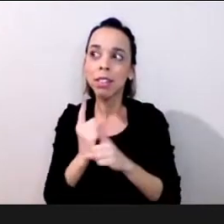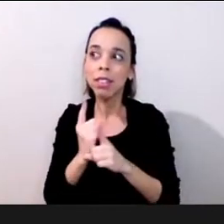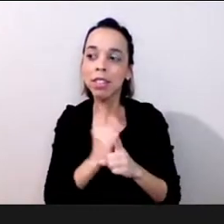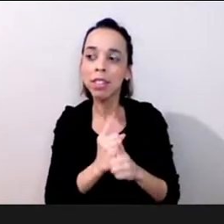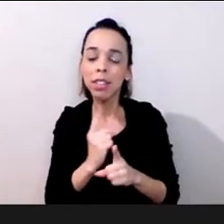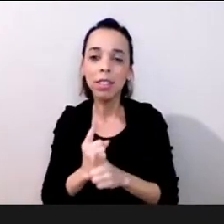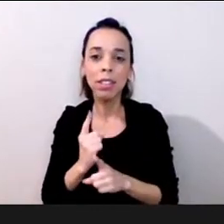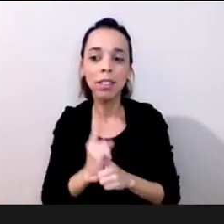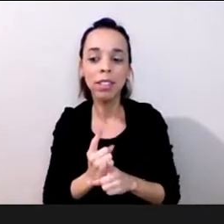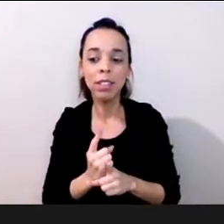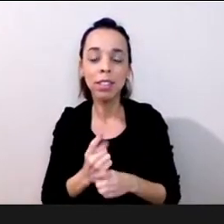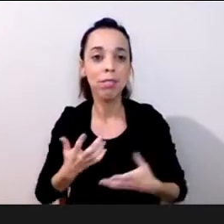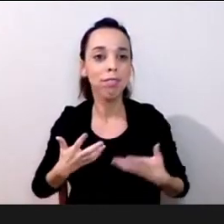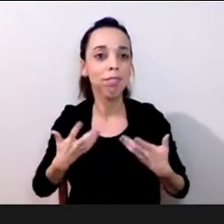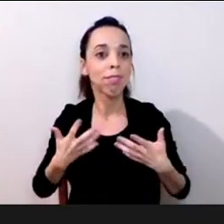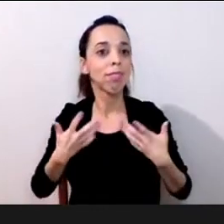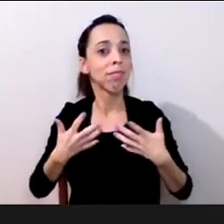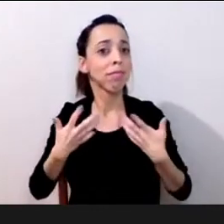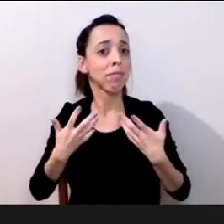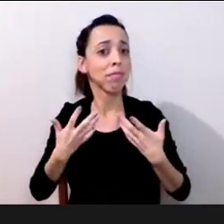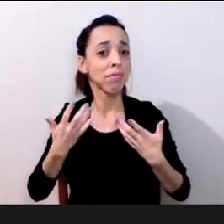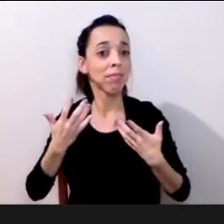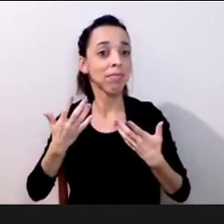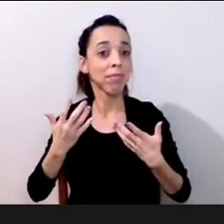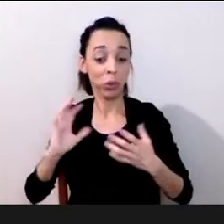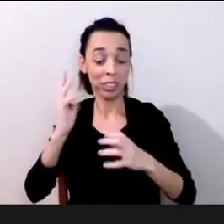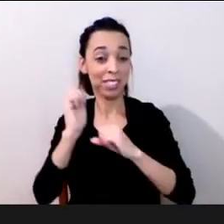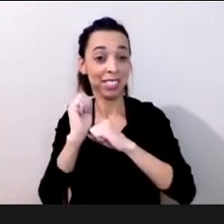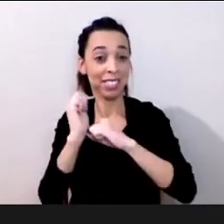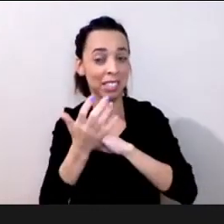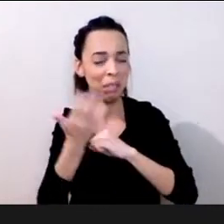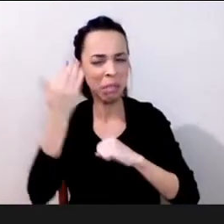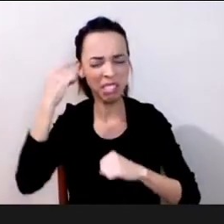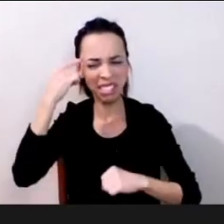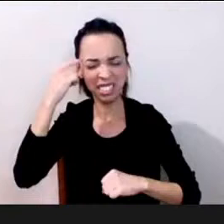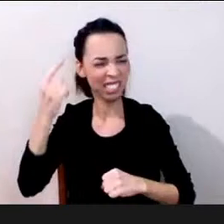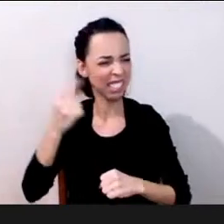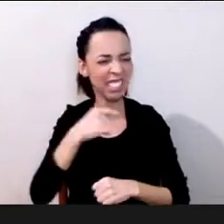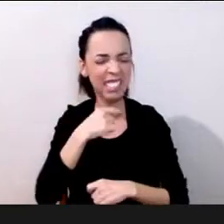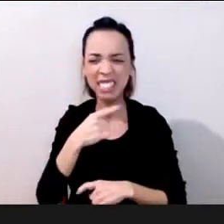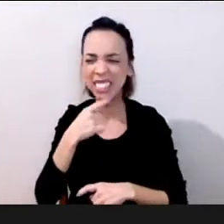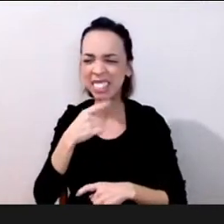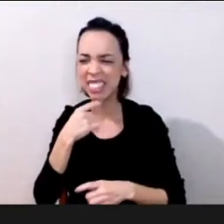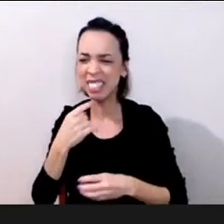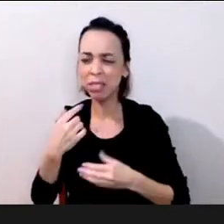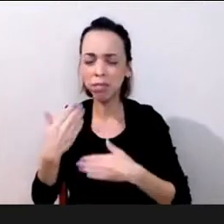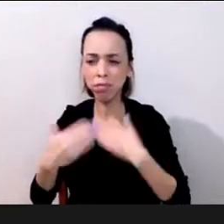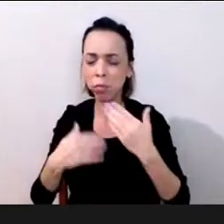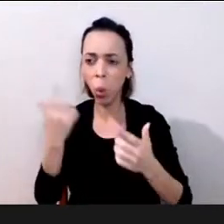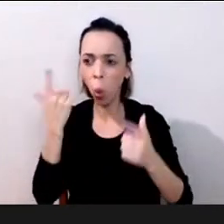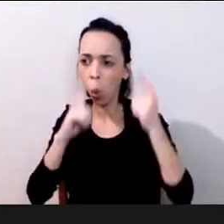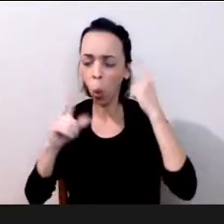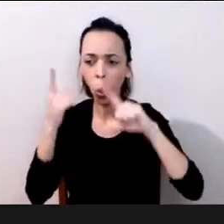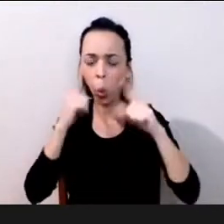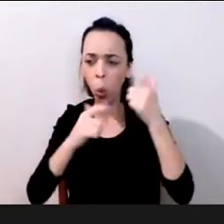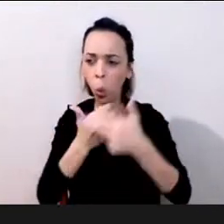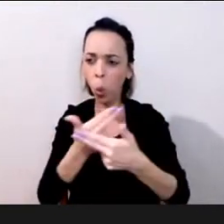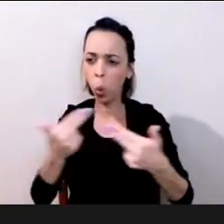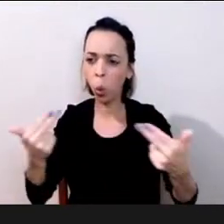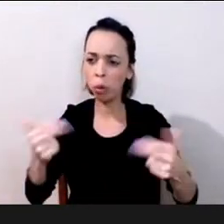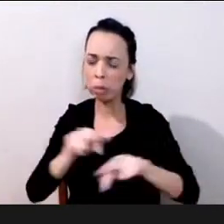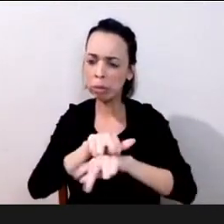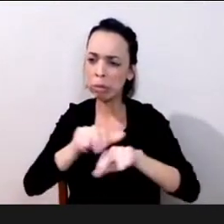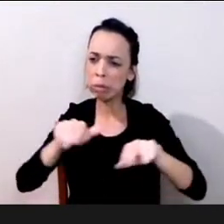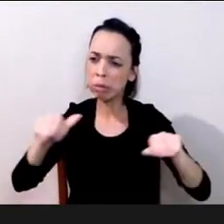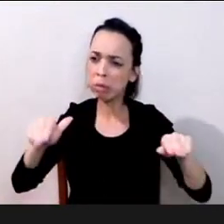que nós nem imaginávamos que podiam ser feitas e que seria uma outra conversa mas de repente nós quando vamos ver o que as pessoas estão a